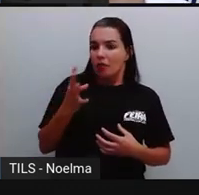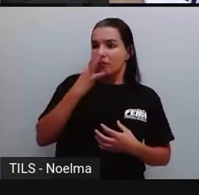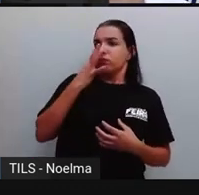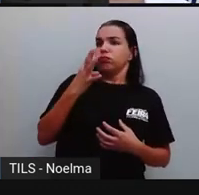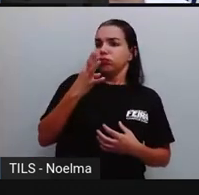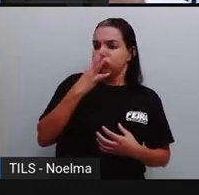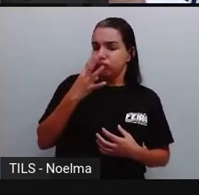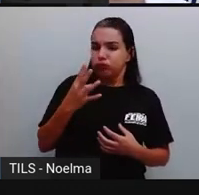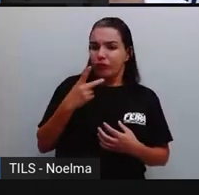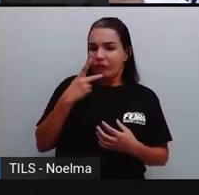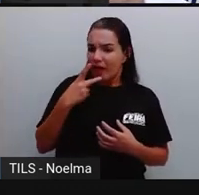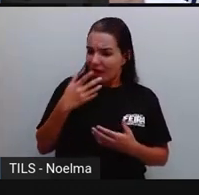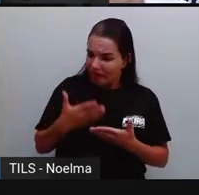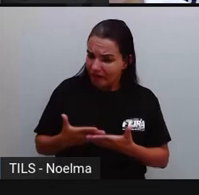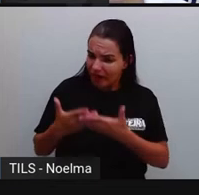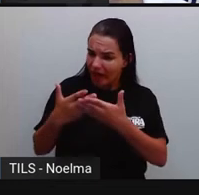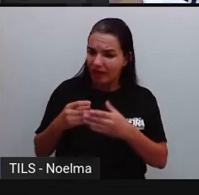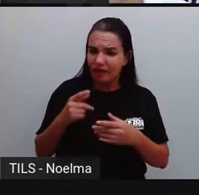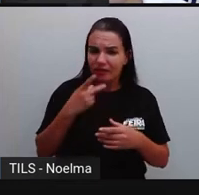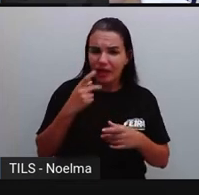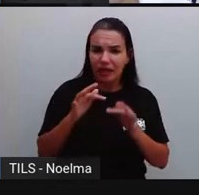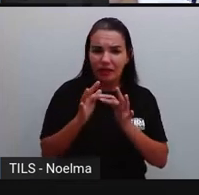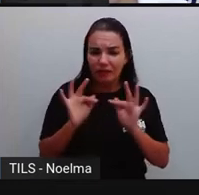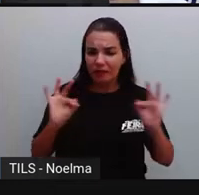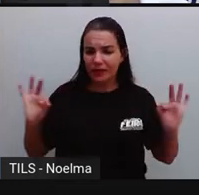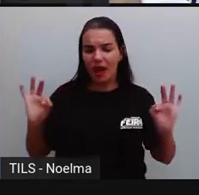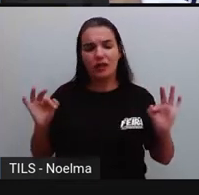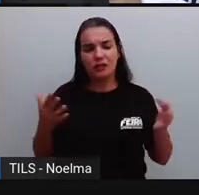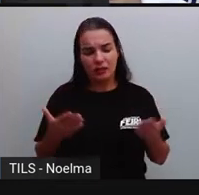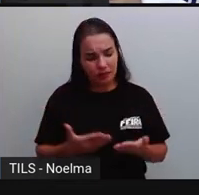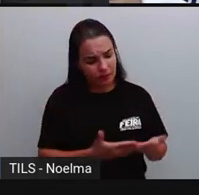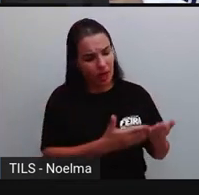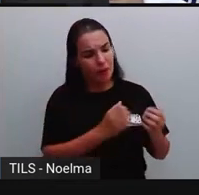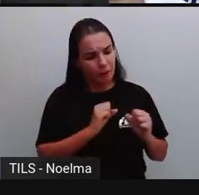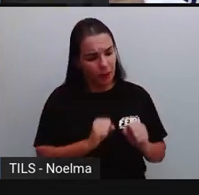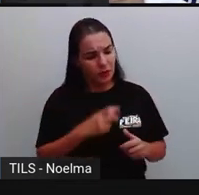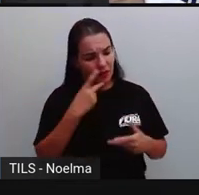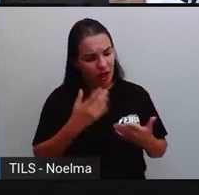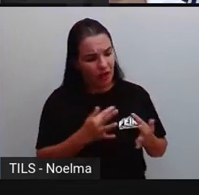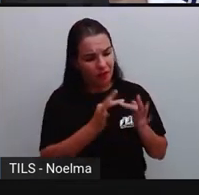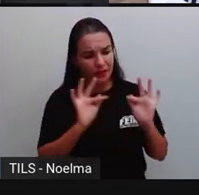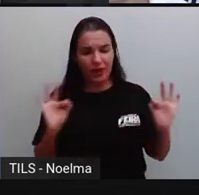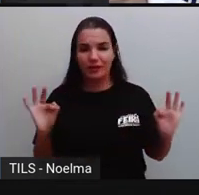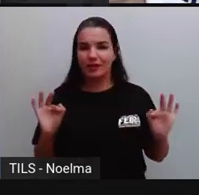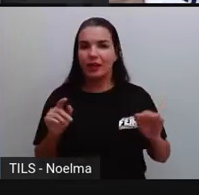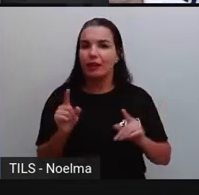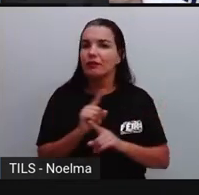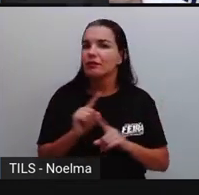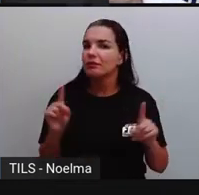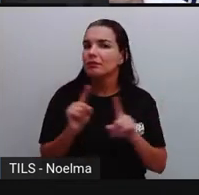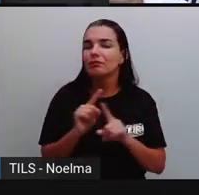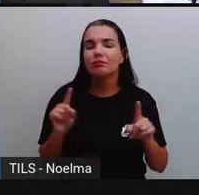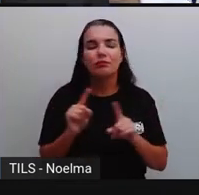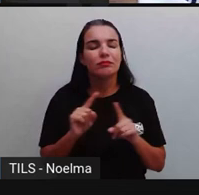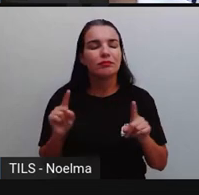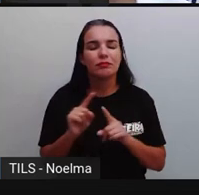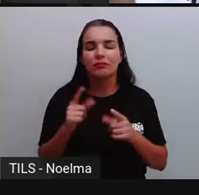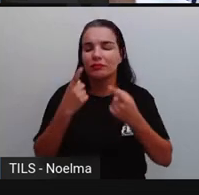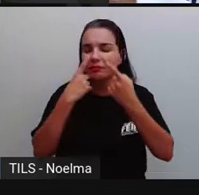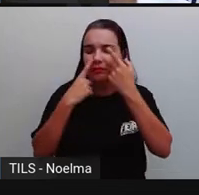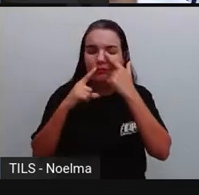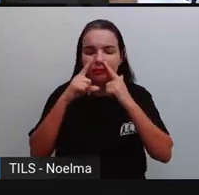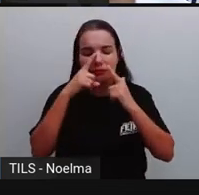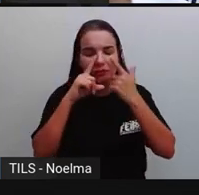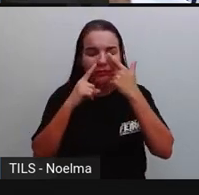falarem aquelas frases, né? Para a moça que está ali no vídeo, né? Falar aquelas frases que foram retiradas da internet. Então,